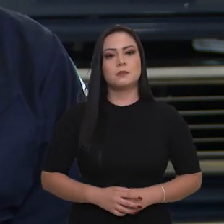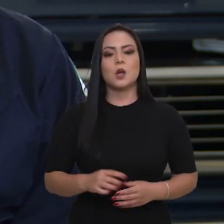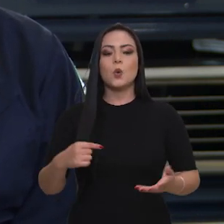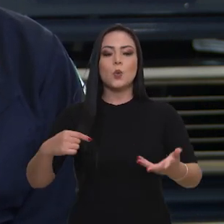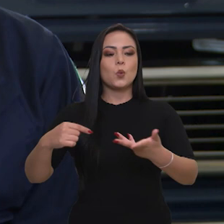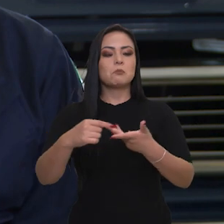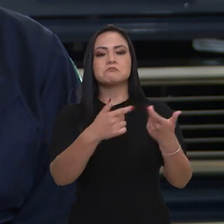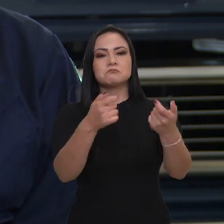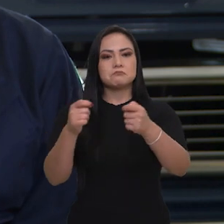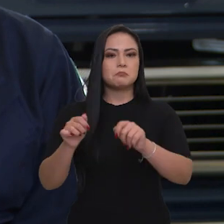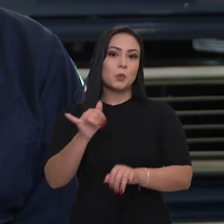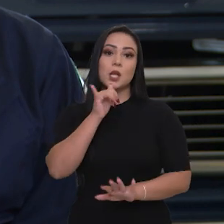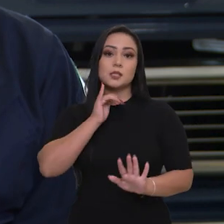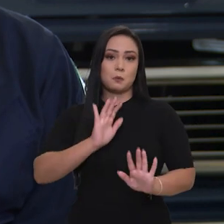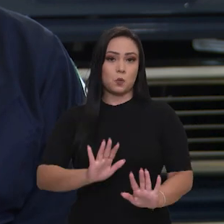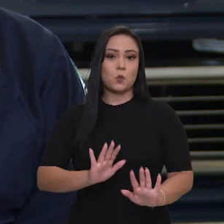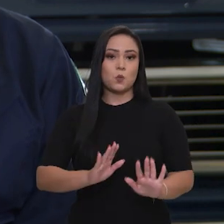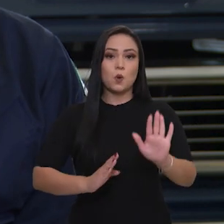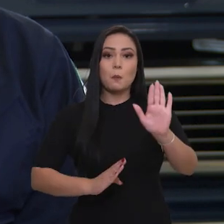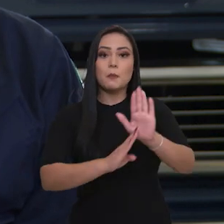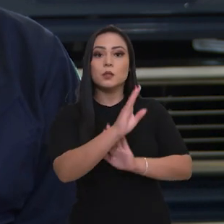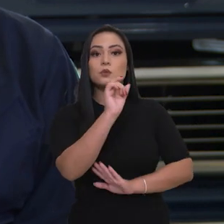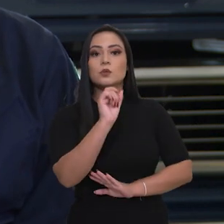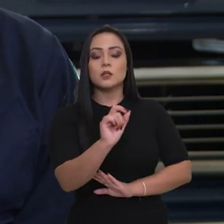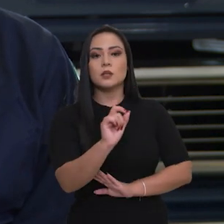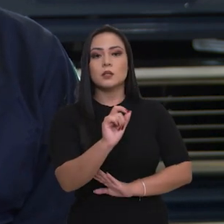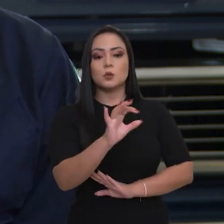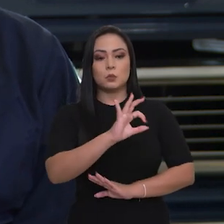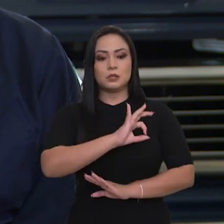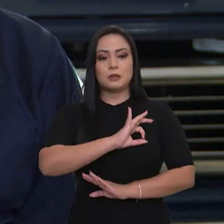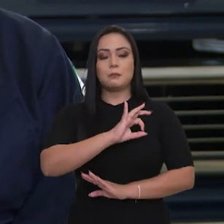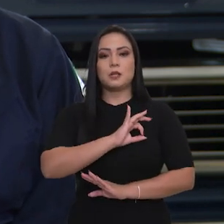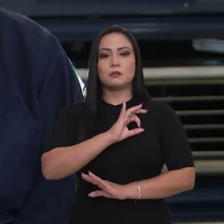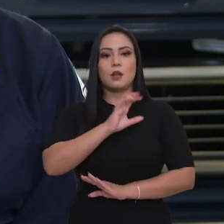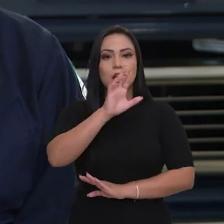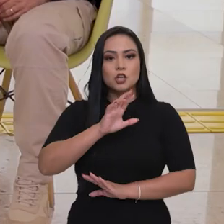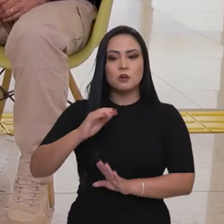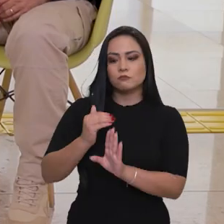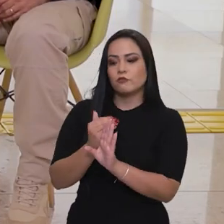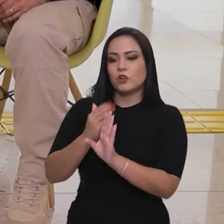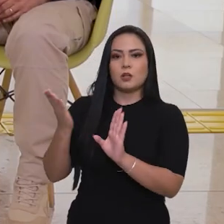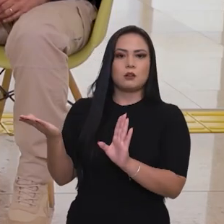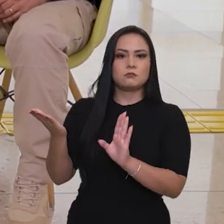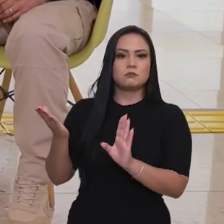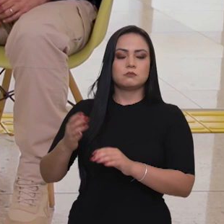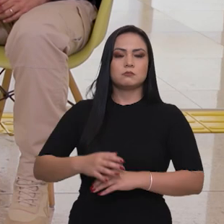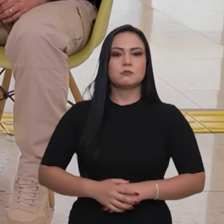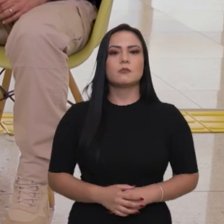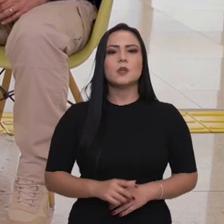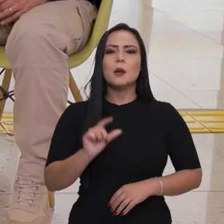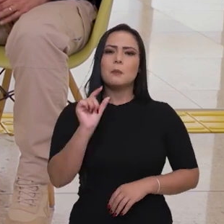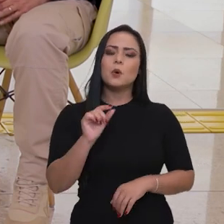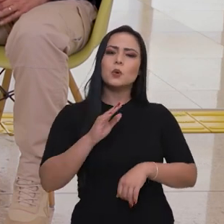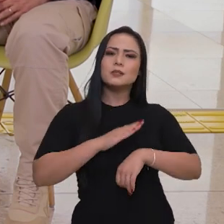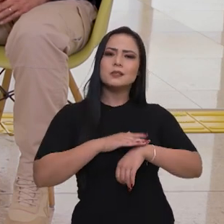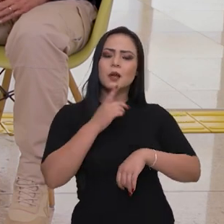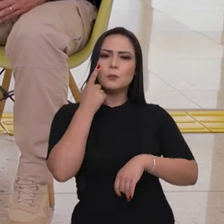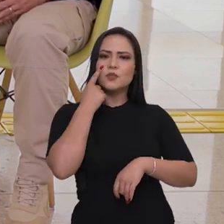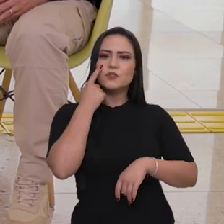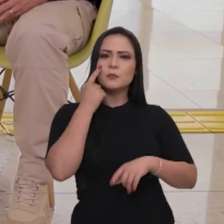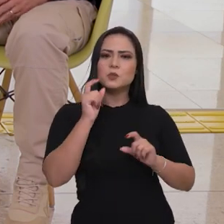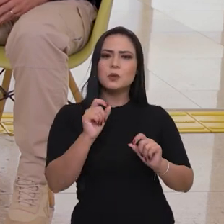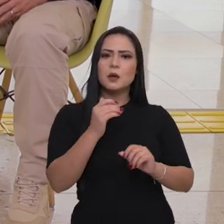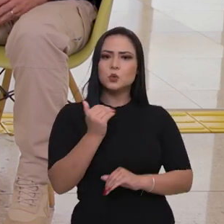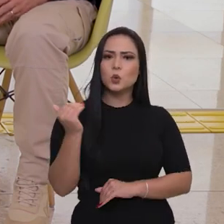em algumas demandas como, por exemplo, o aumento do policiamento na região de fronteiras. Recentemente